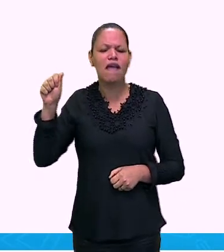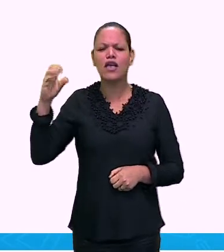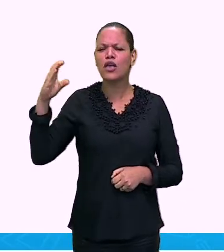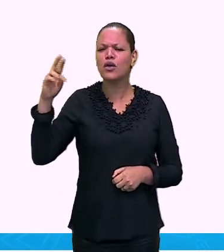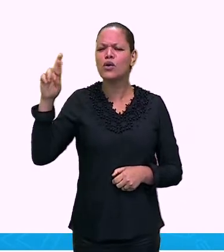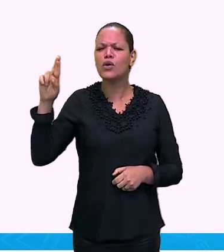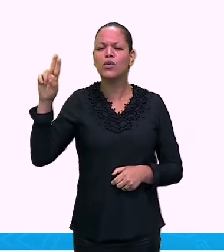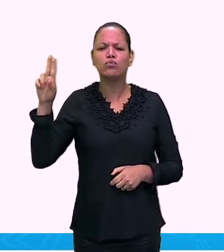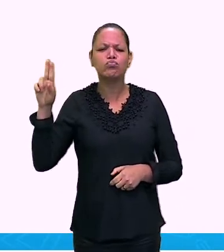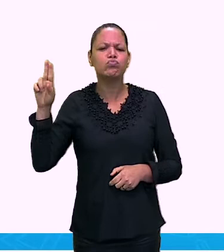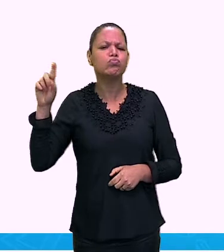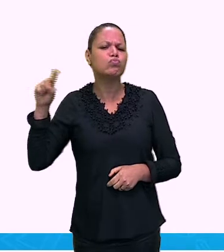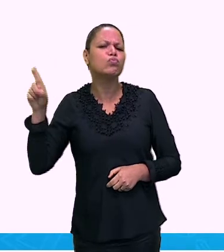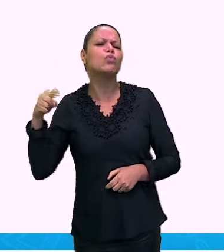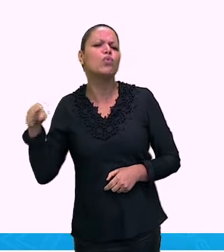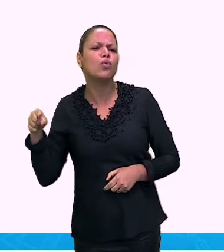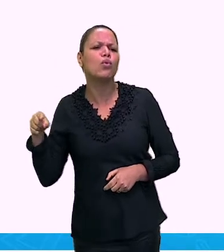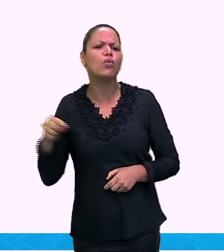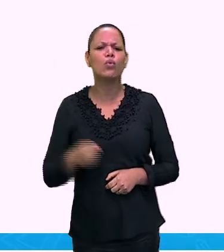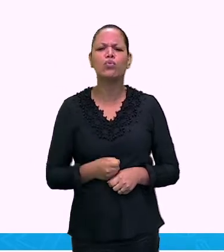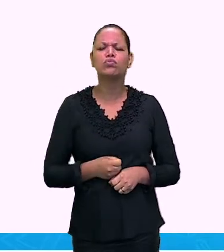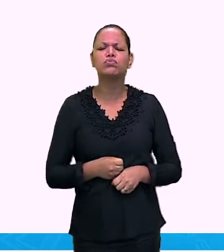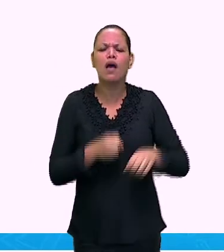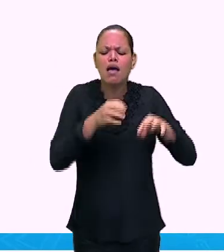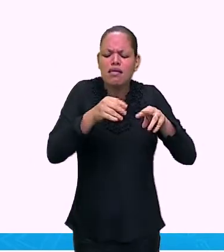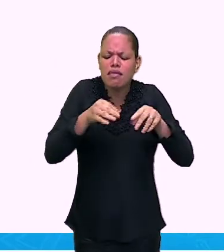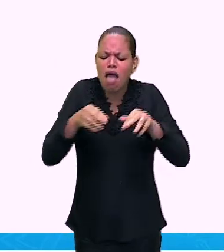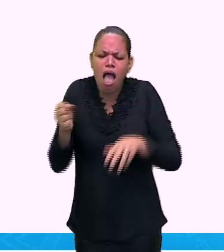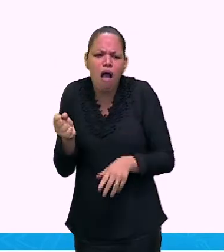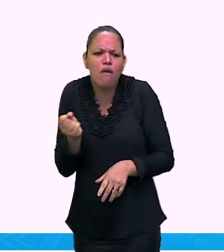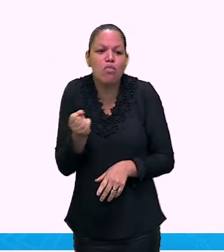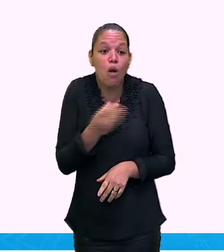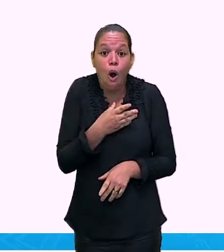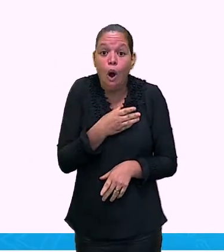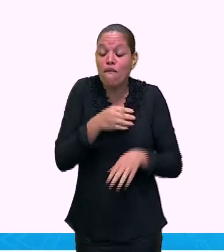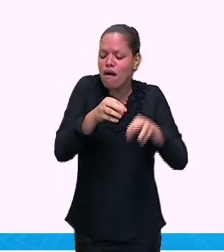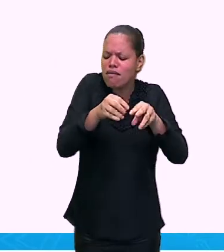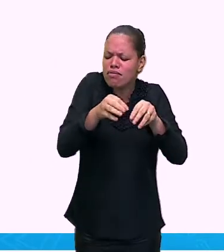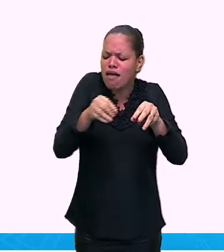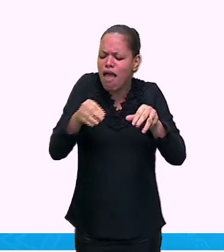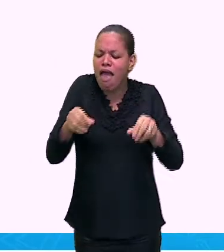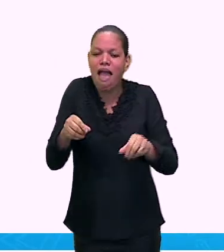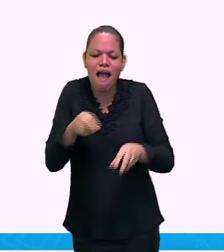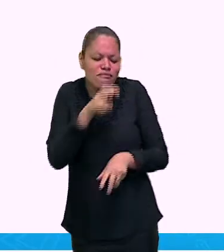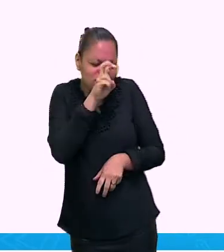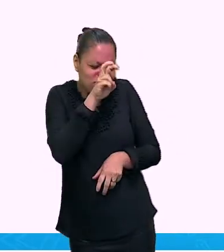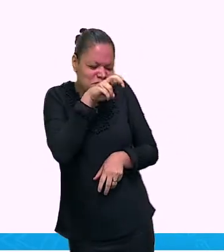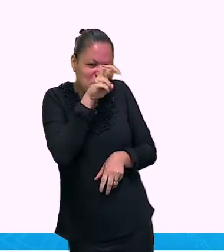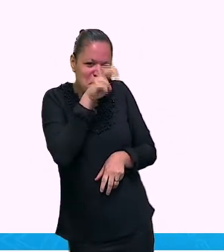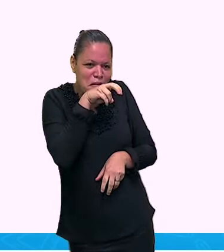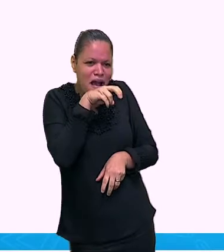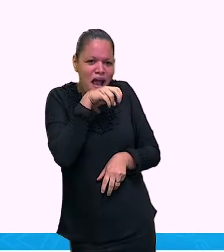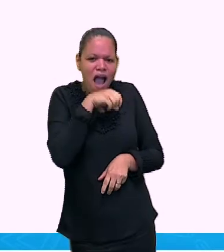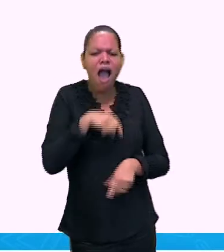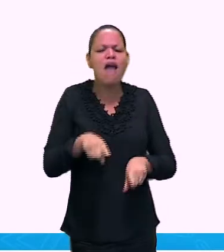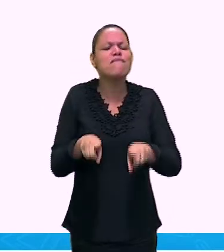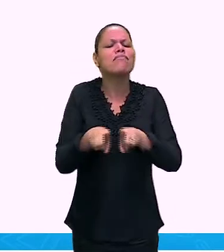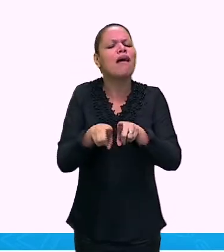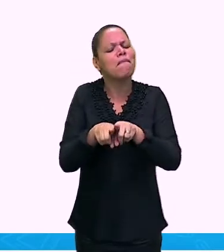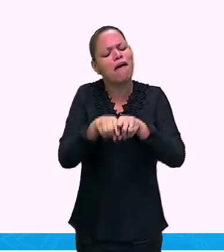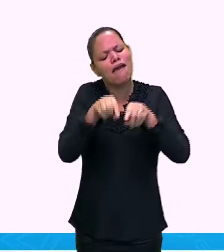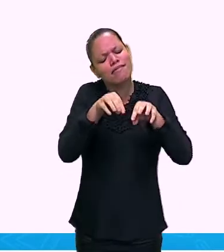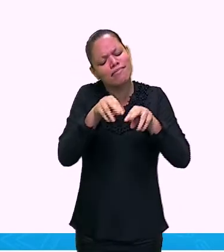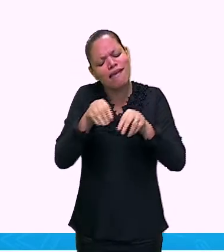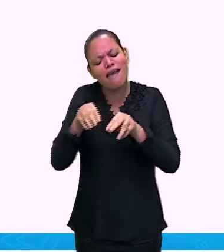Papagaios, Terra do Brasil. E olha só que legal. Desde